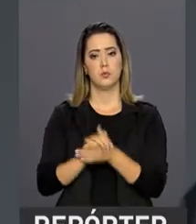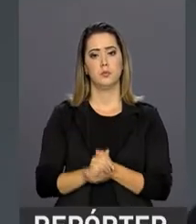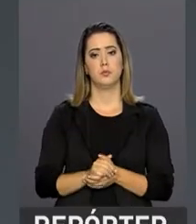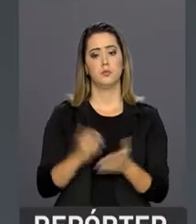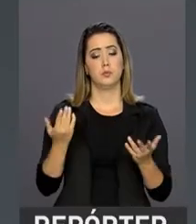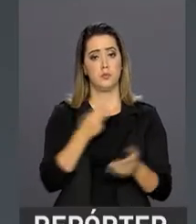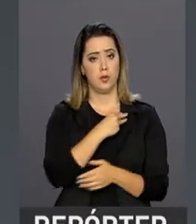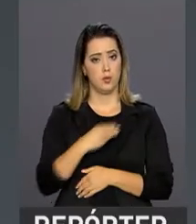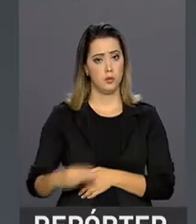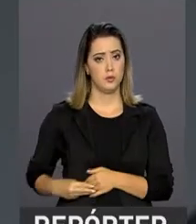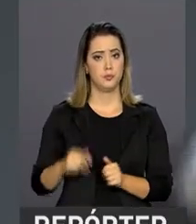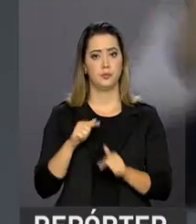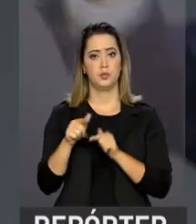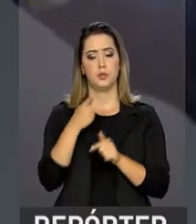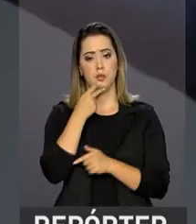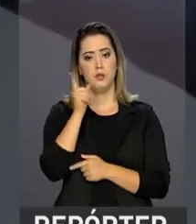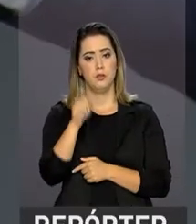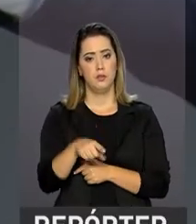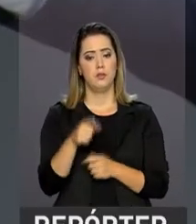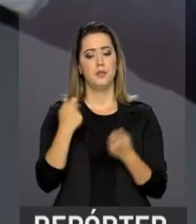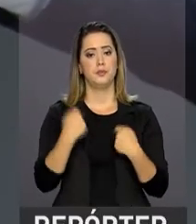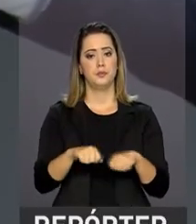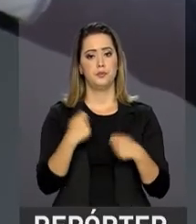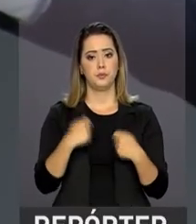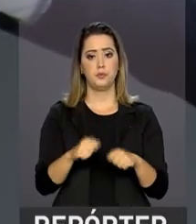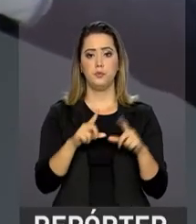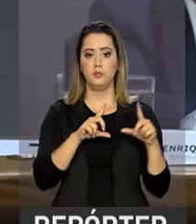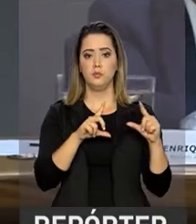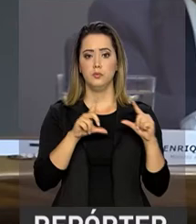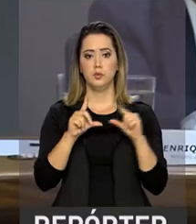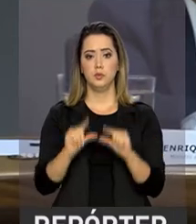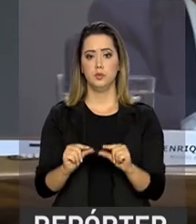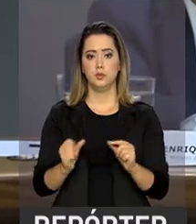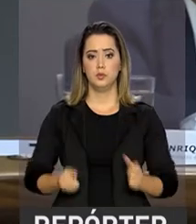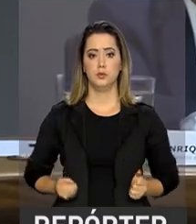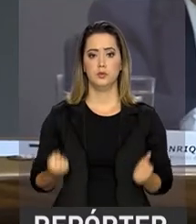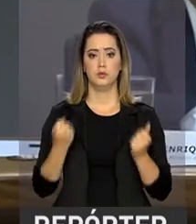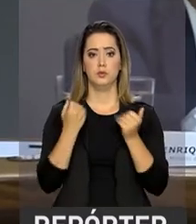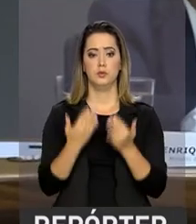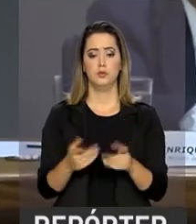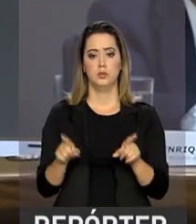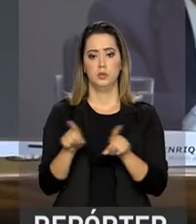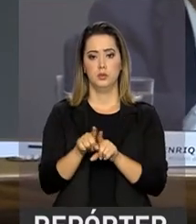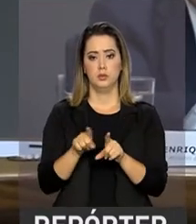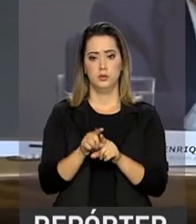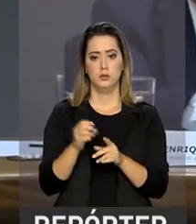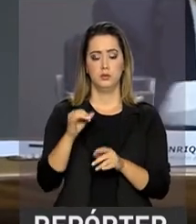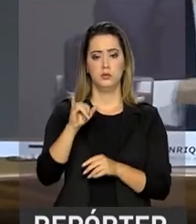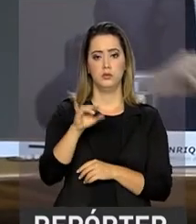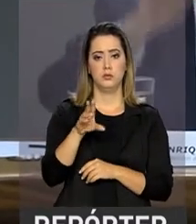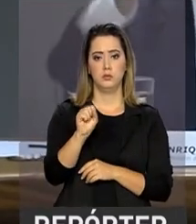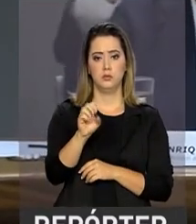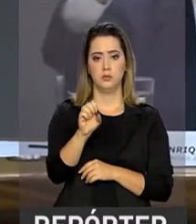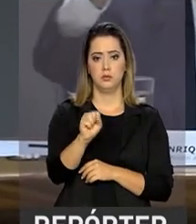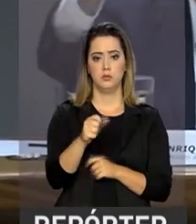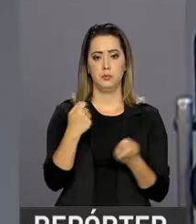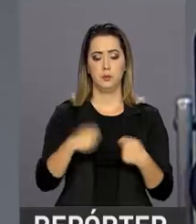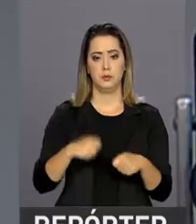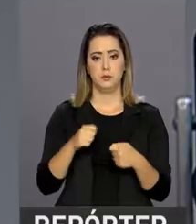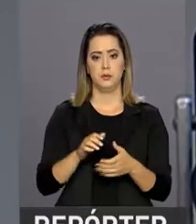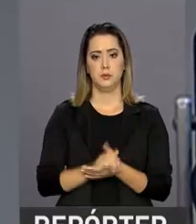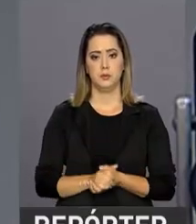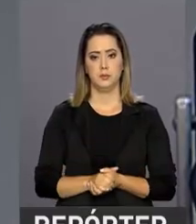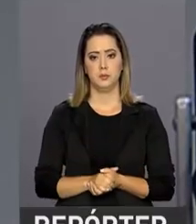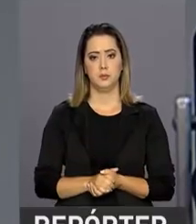ministro da Fazenda voltou a defender que a redução de despesas passa ainda pela reforma da Previdência.